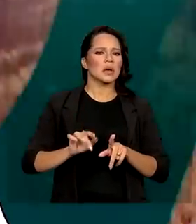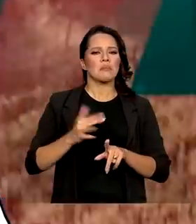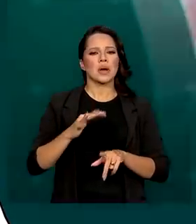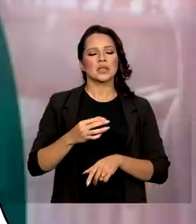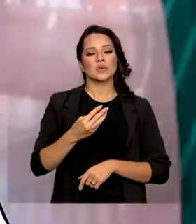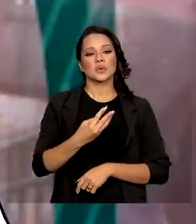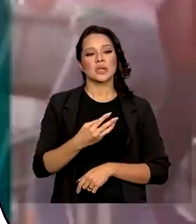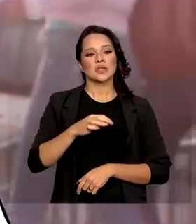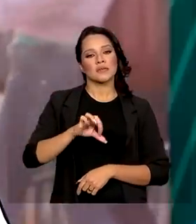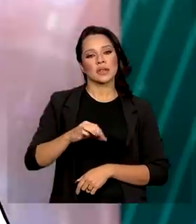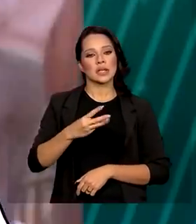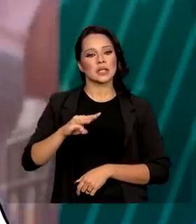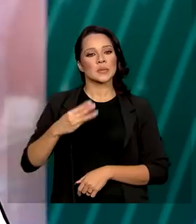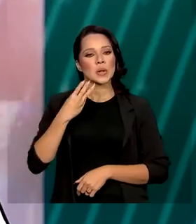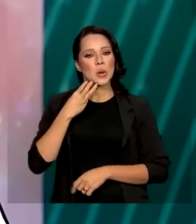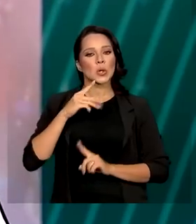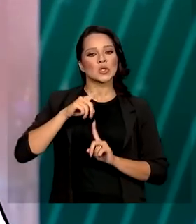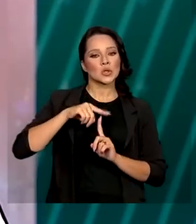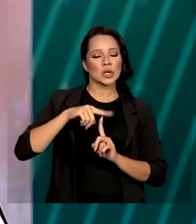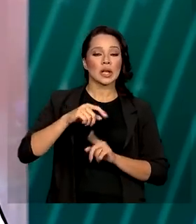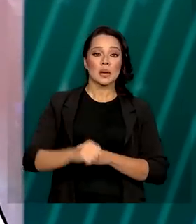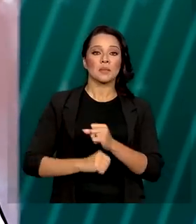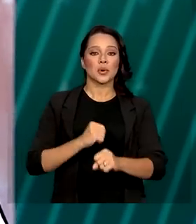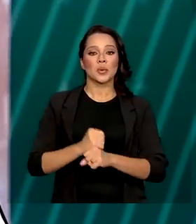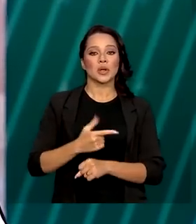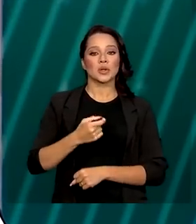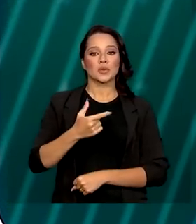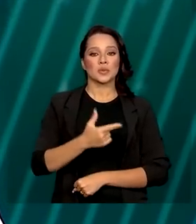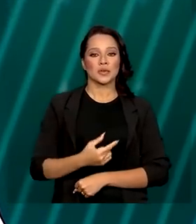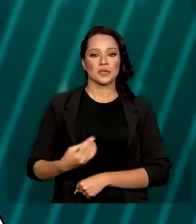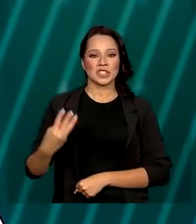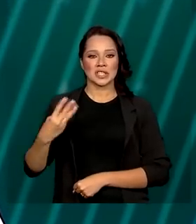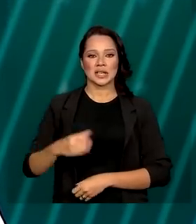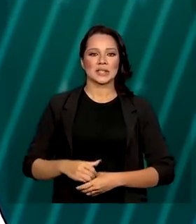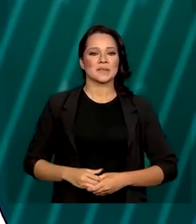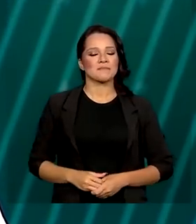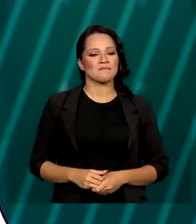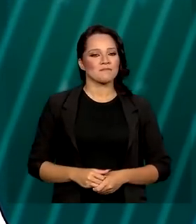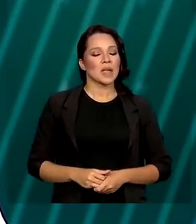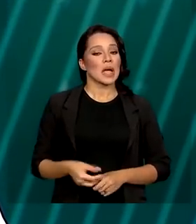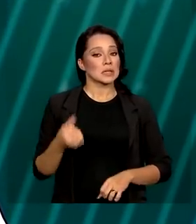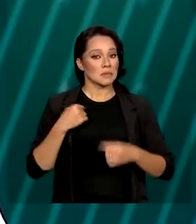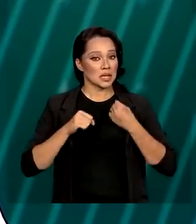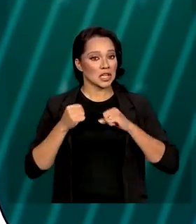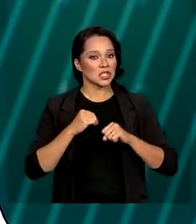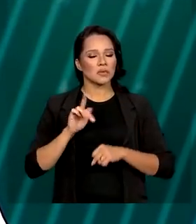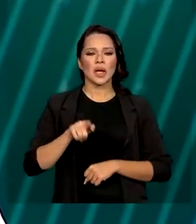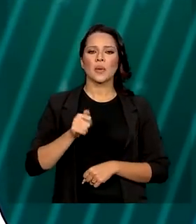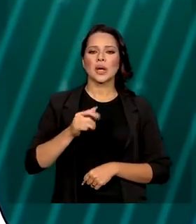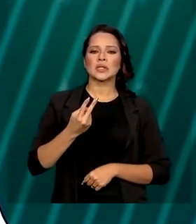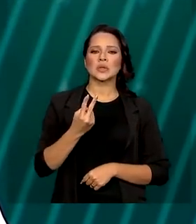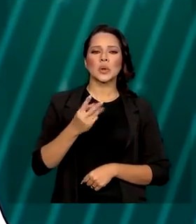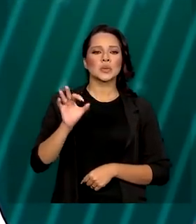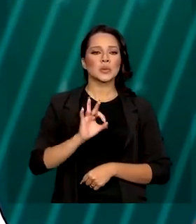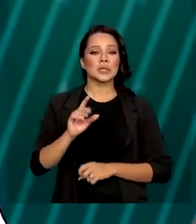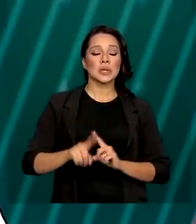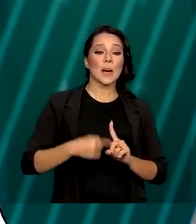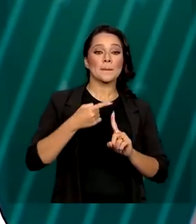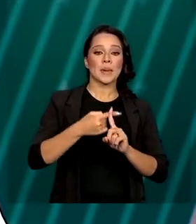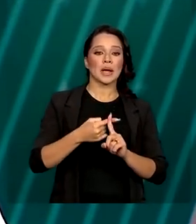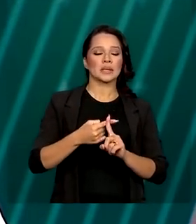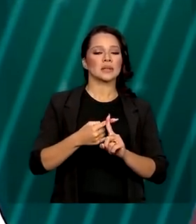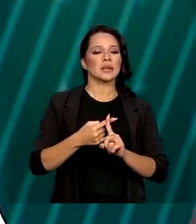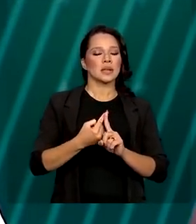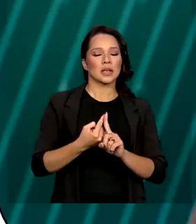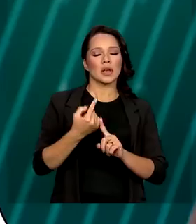Mais de 293 milhões de toneladas para 2023. A previsão é quase 2% a mais